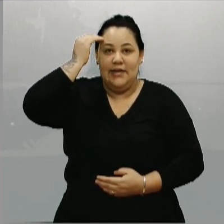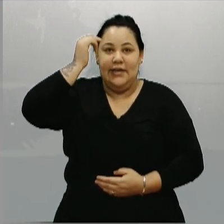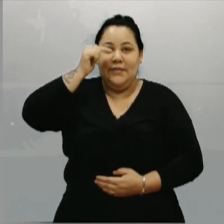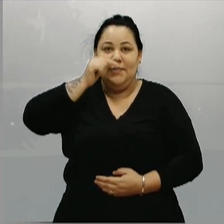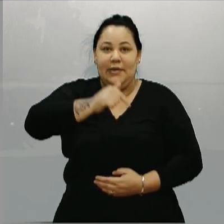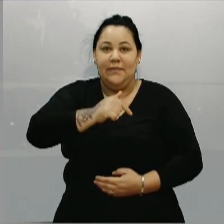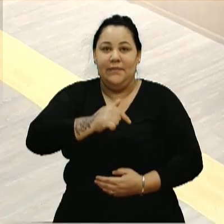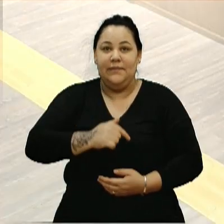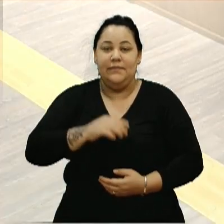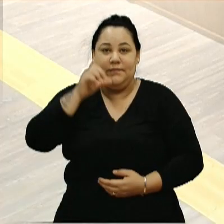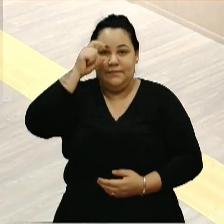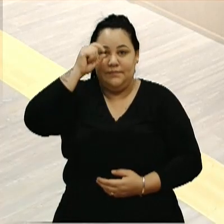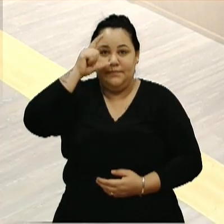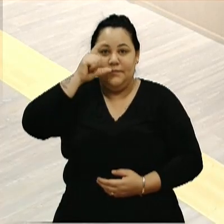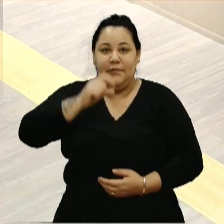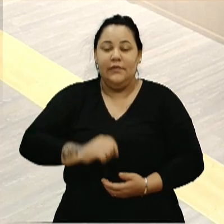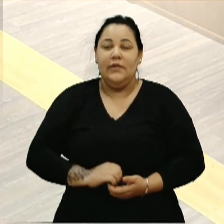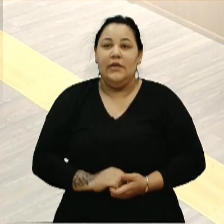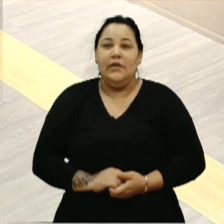Scalco.